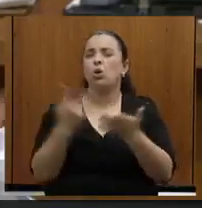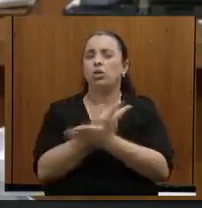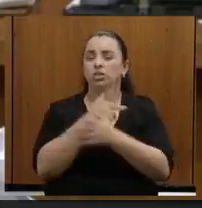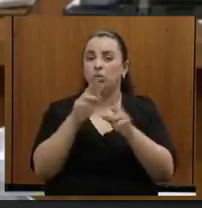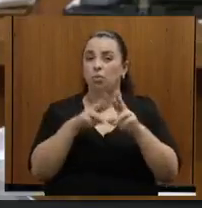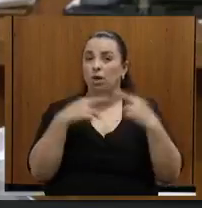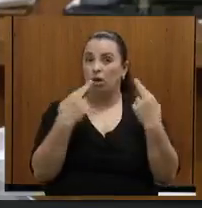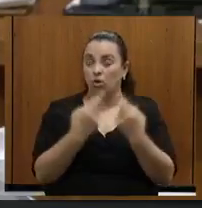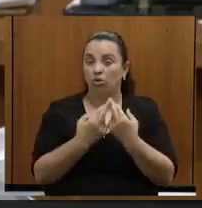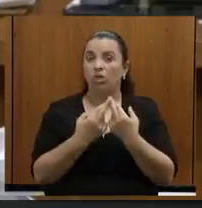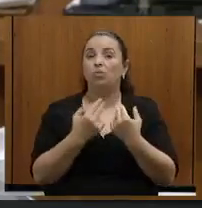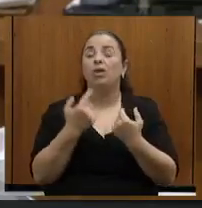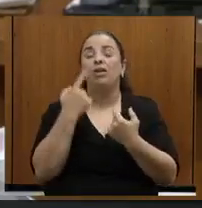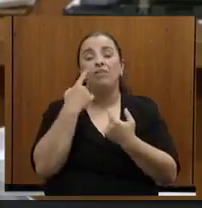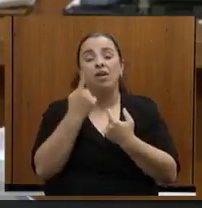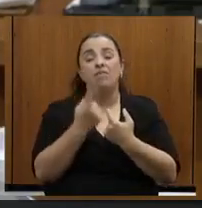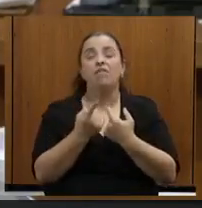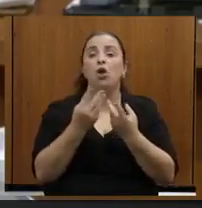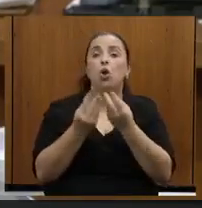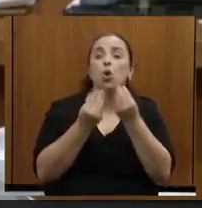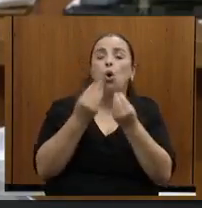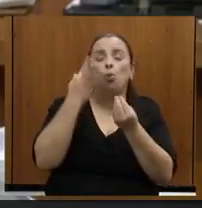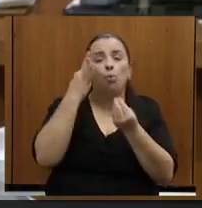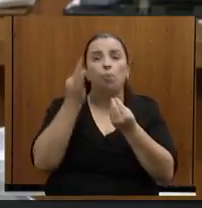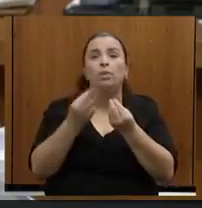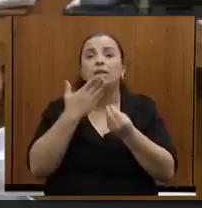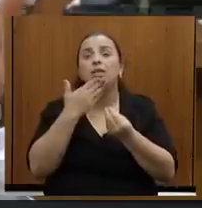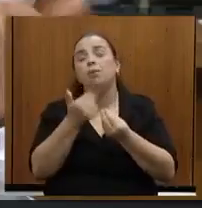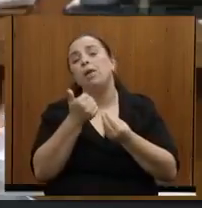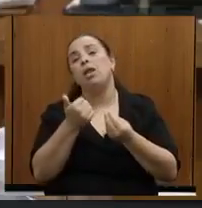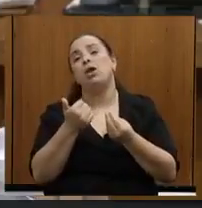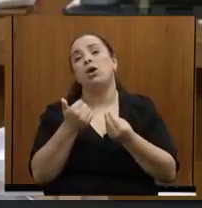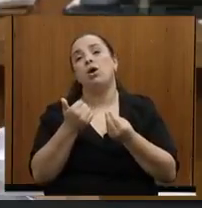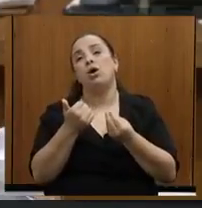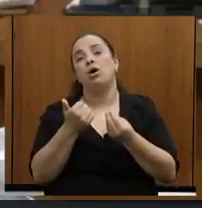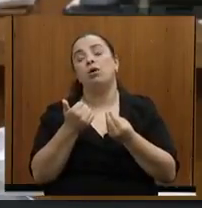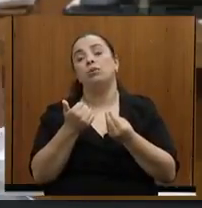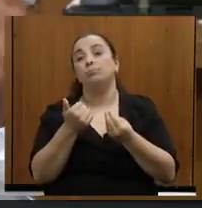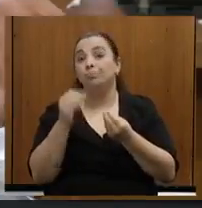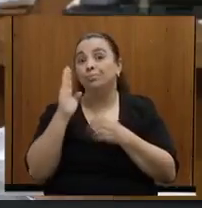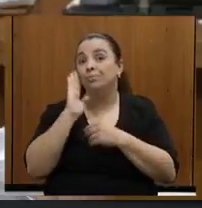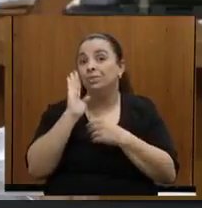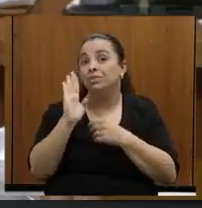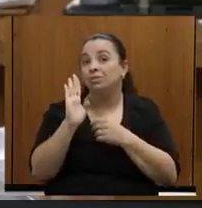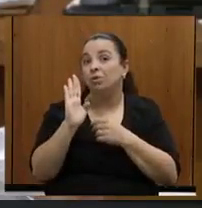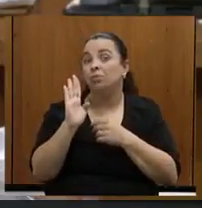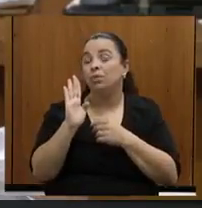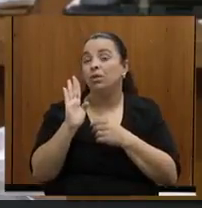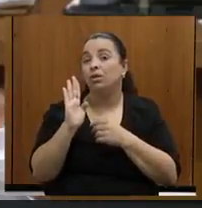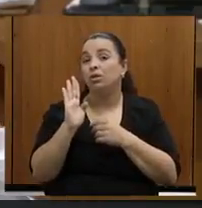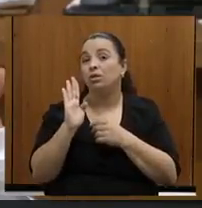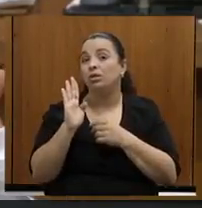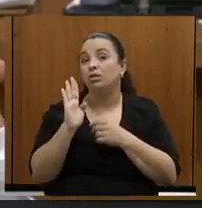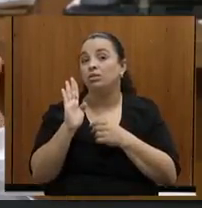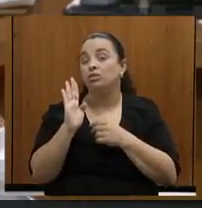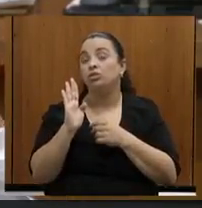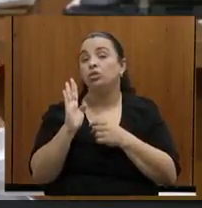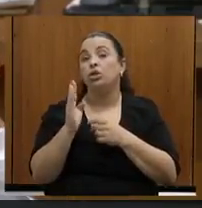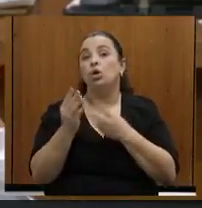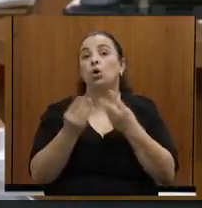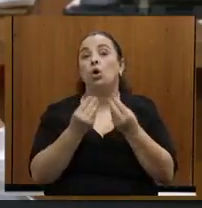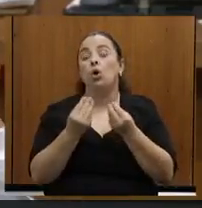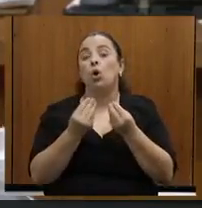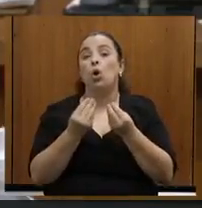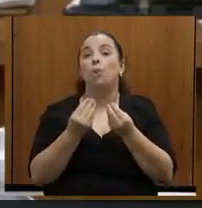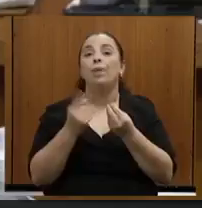necessidade de se entender, compreender melhor, inclusive a questão da diminuição desses